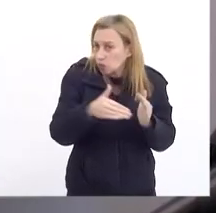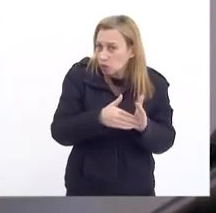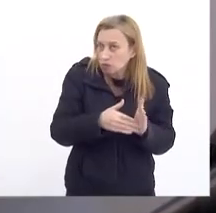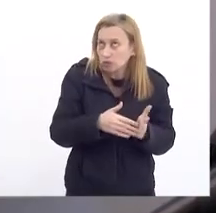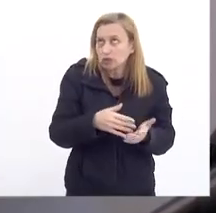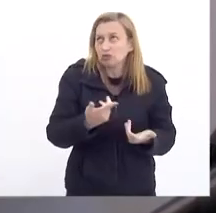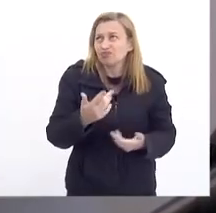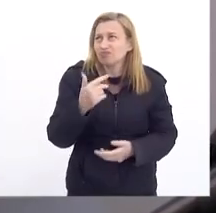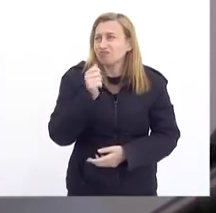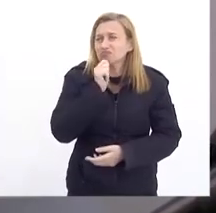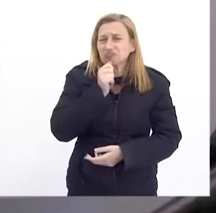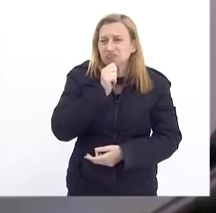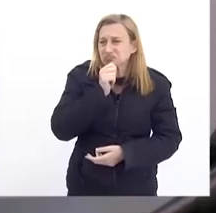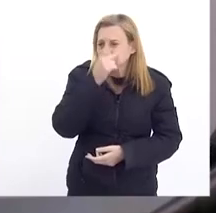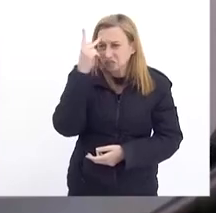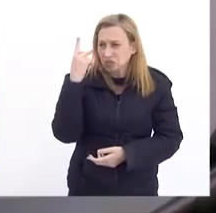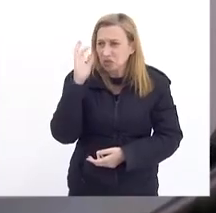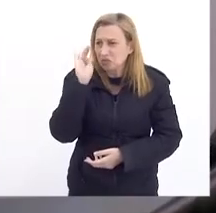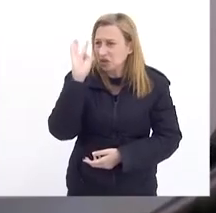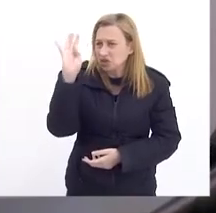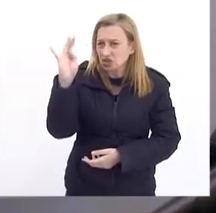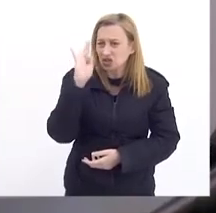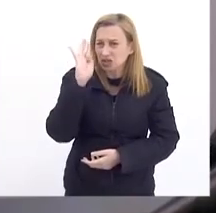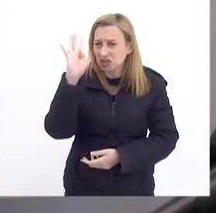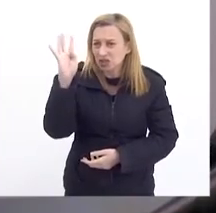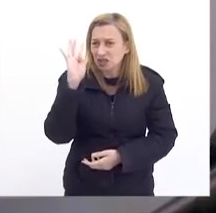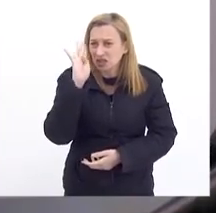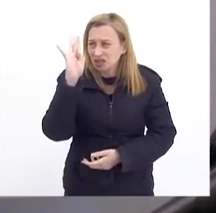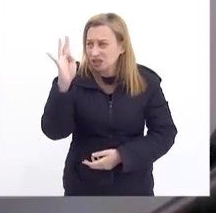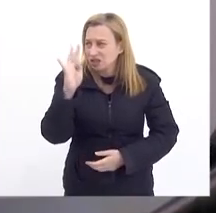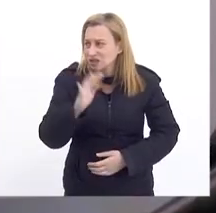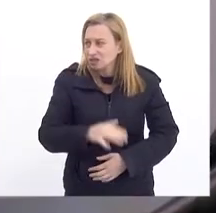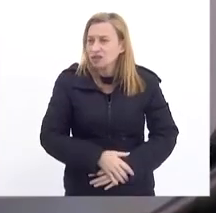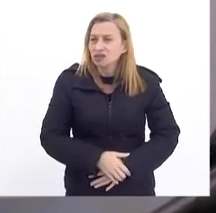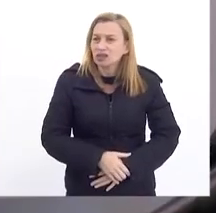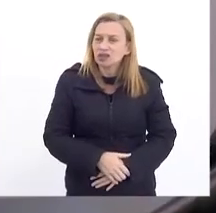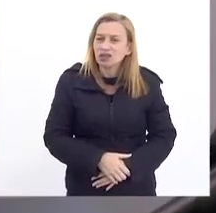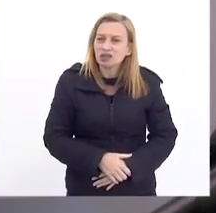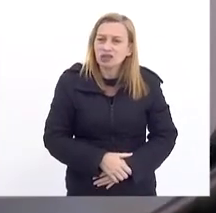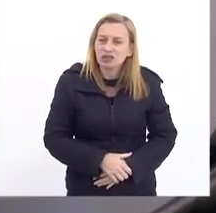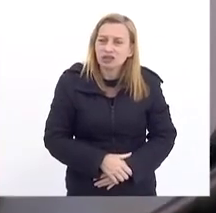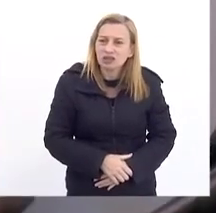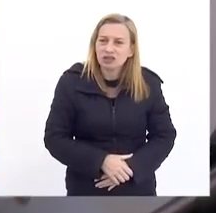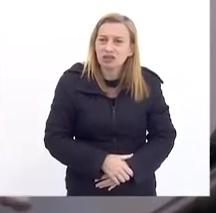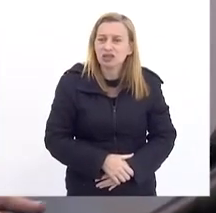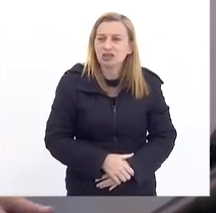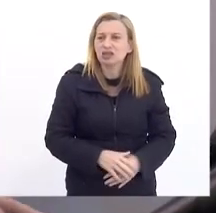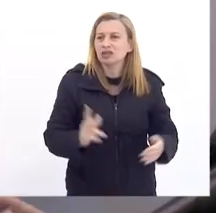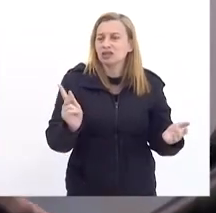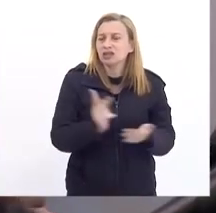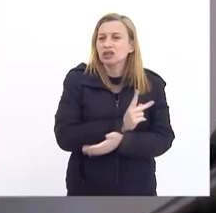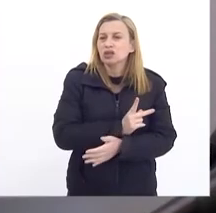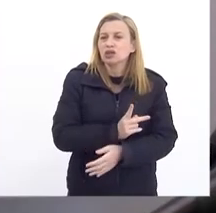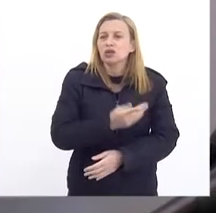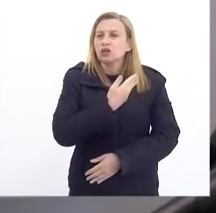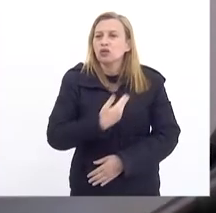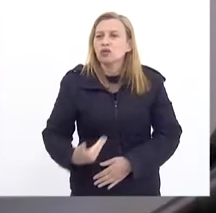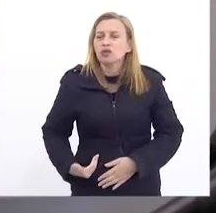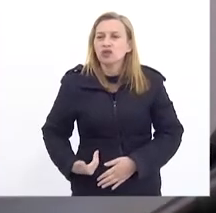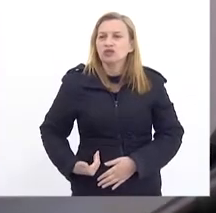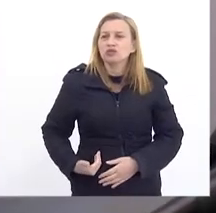imaginava e nós não gostaríamos, nós não queríamos que nada disso tivesse acontecido. O governo Cláudio Castro assume a